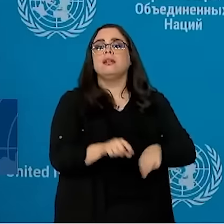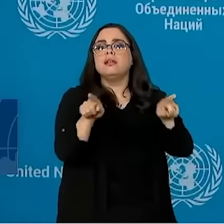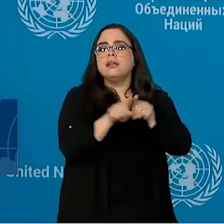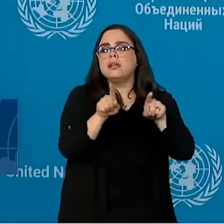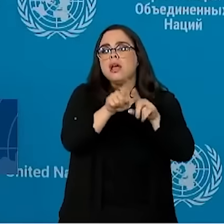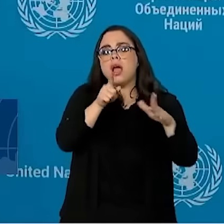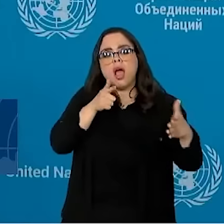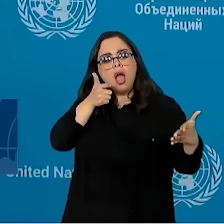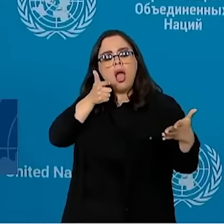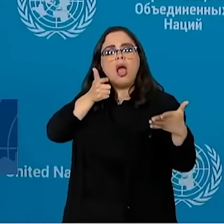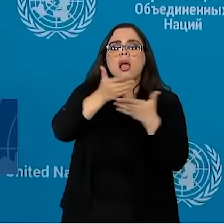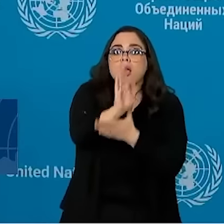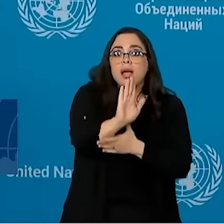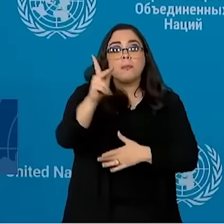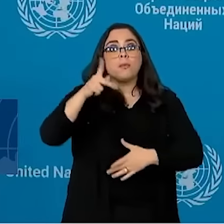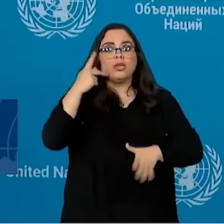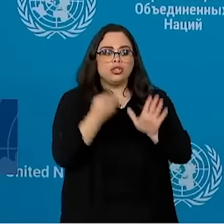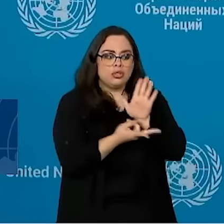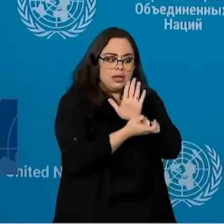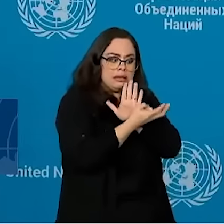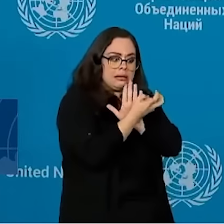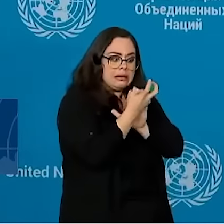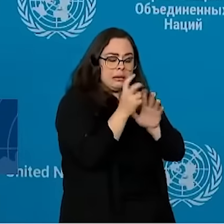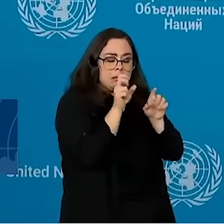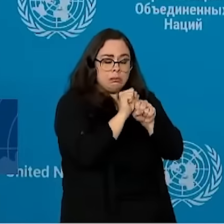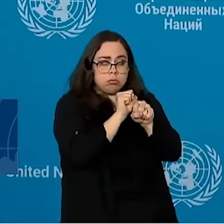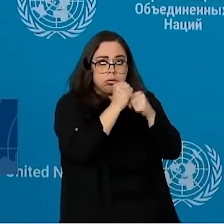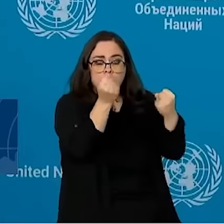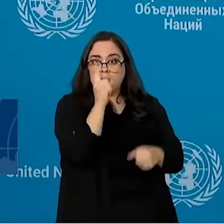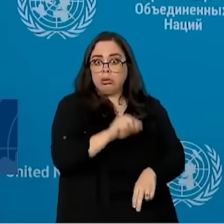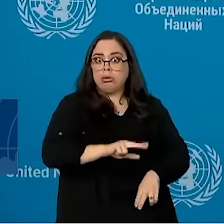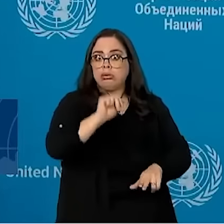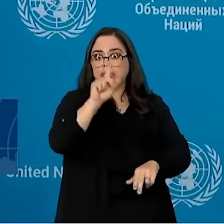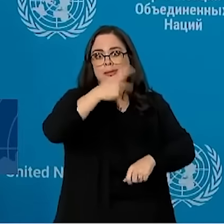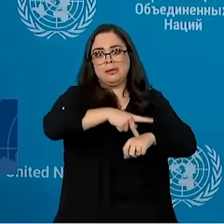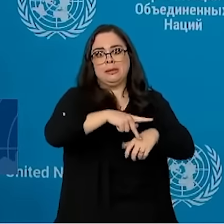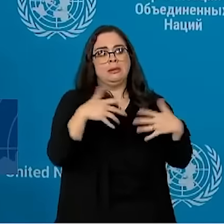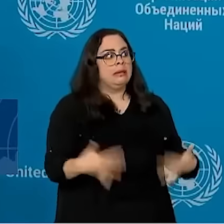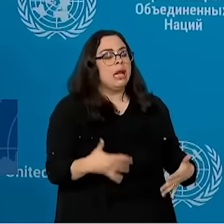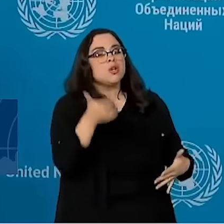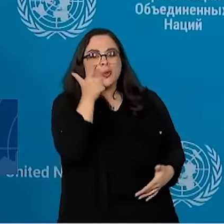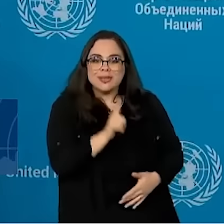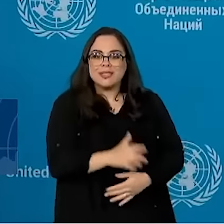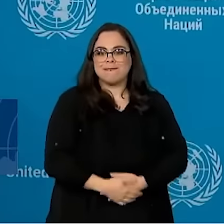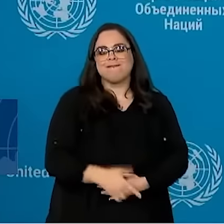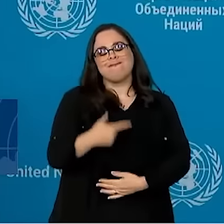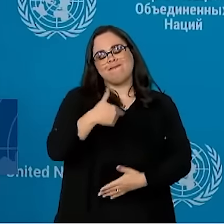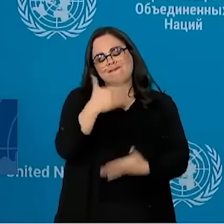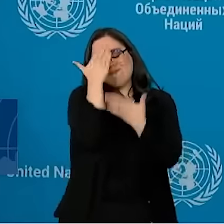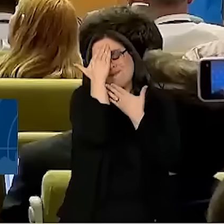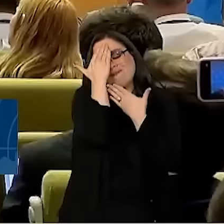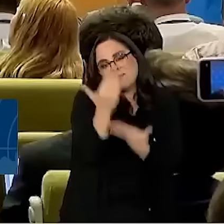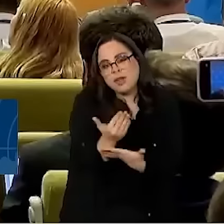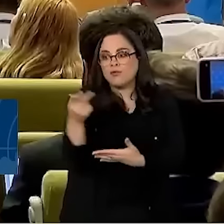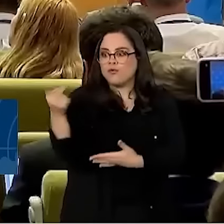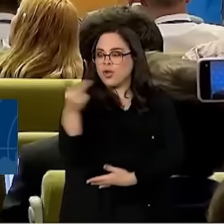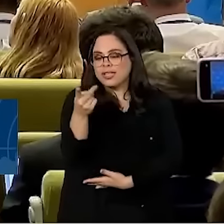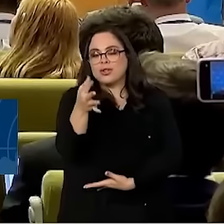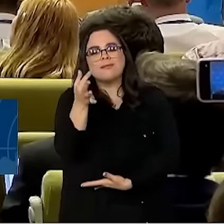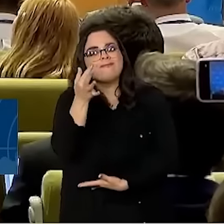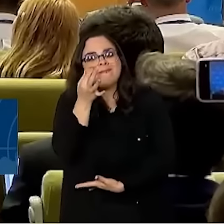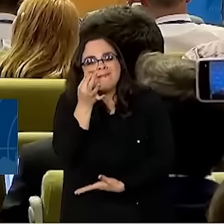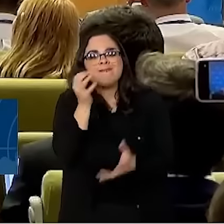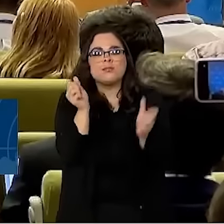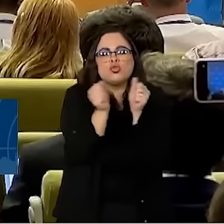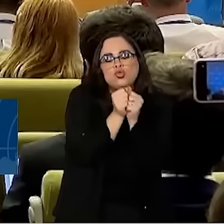aprovar uma política tributária que era uma coisa impensável no nosso país. Então, eu sou grato à presença de vocês dois aqui.